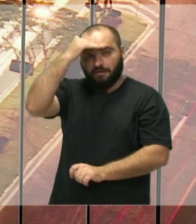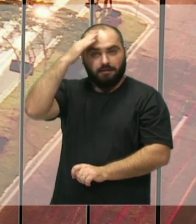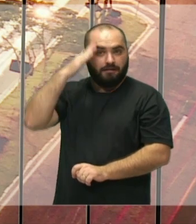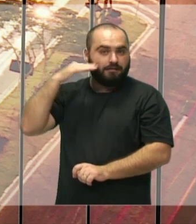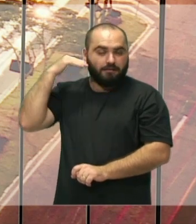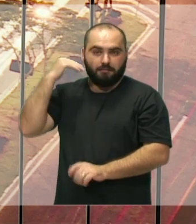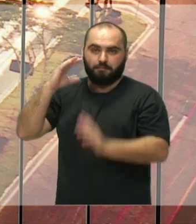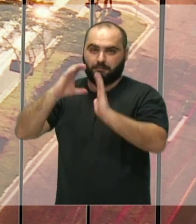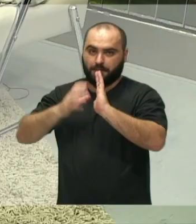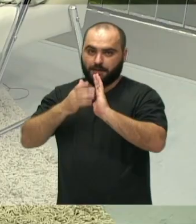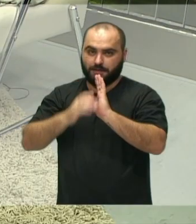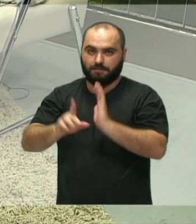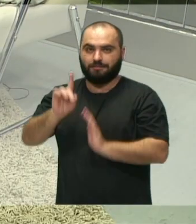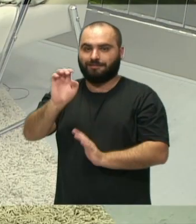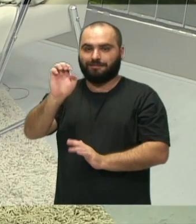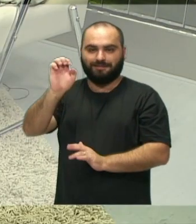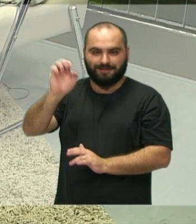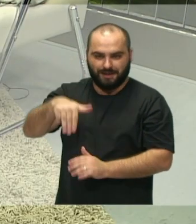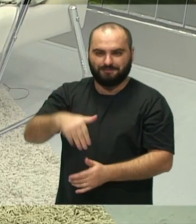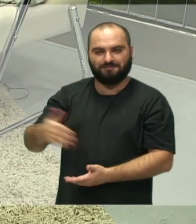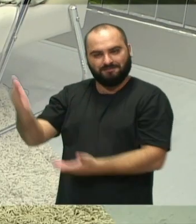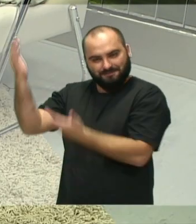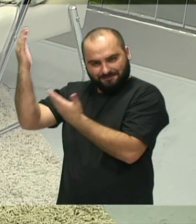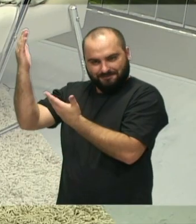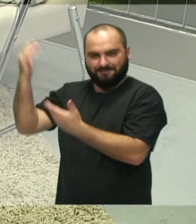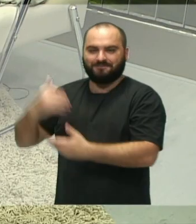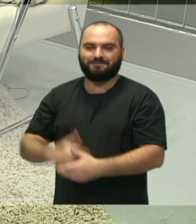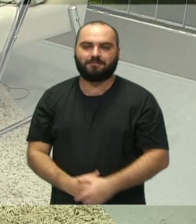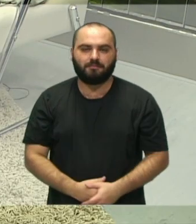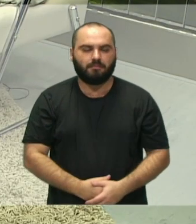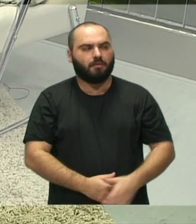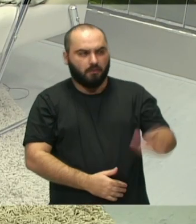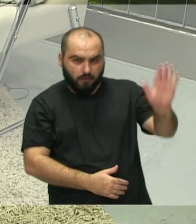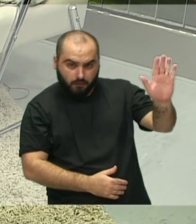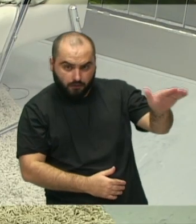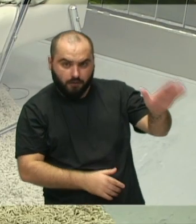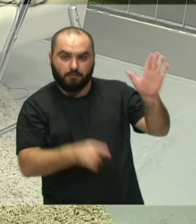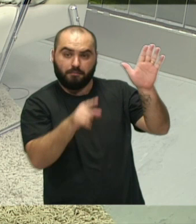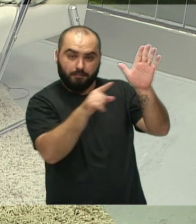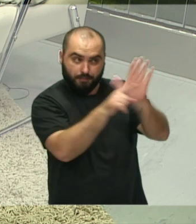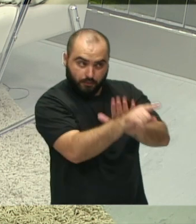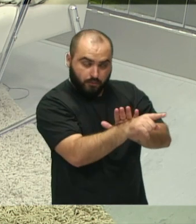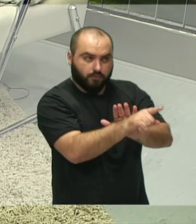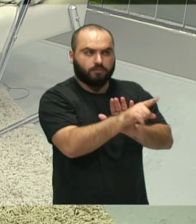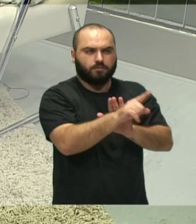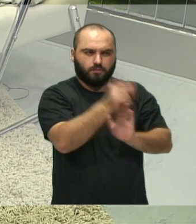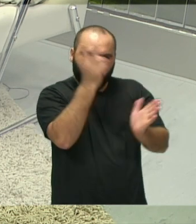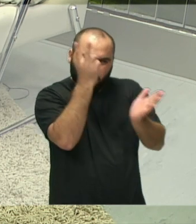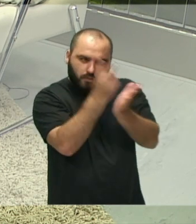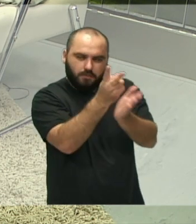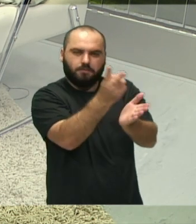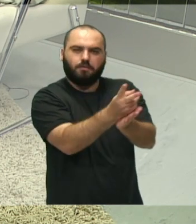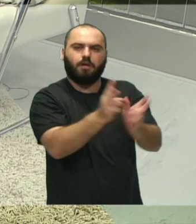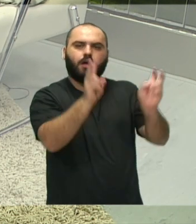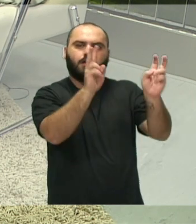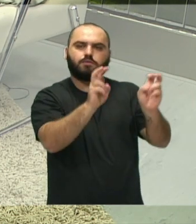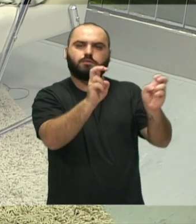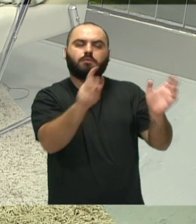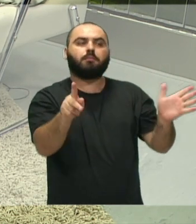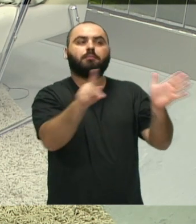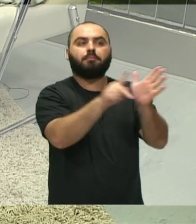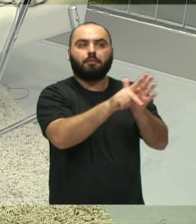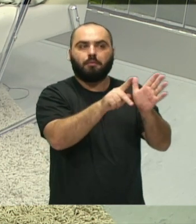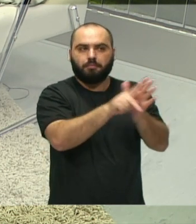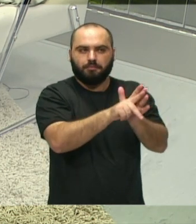Aranha do DEM. Bom, vereadora, continuando a respeito da causa animal. A senhora tem um projeto de lei ordinário, número